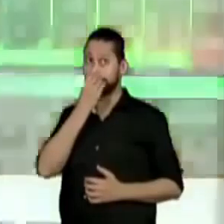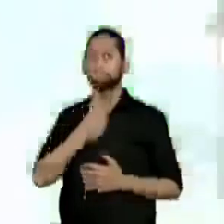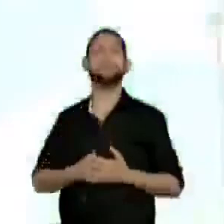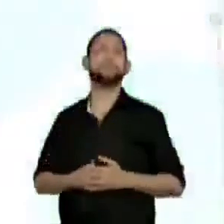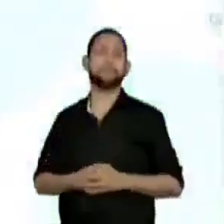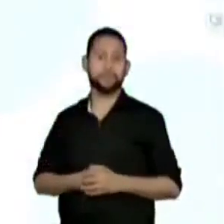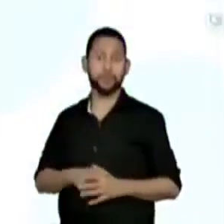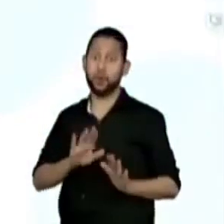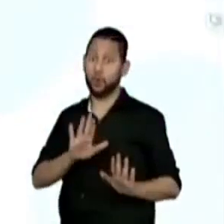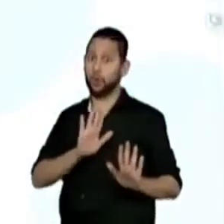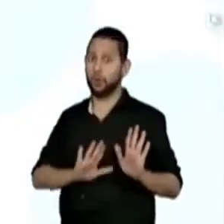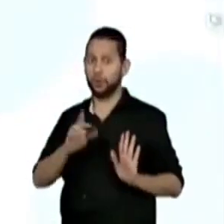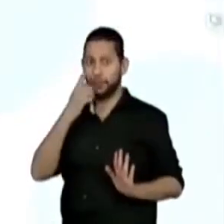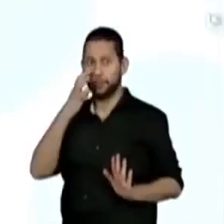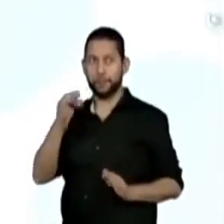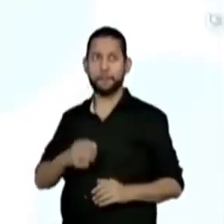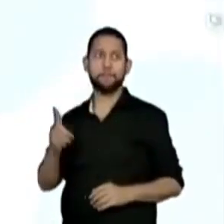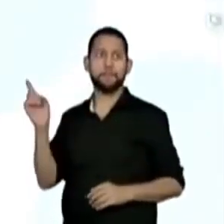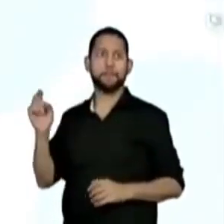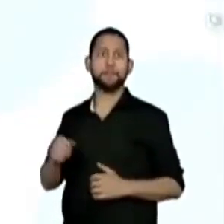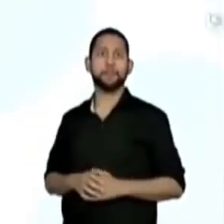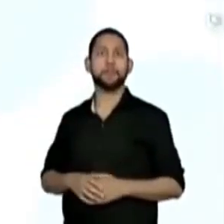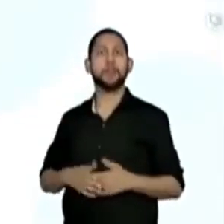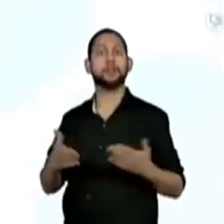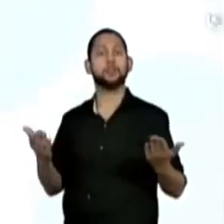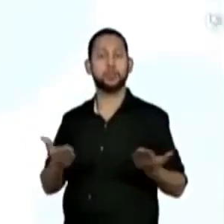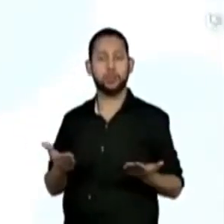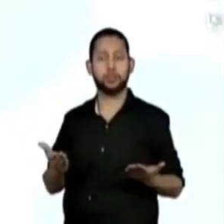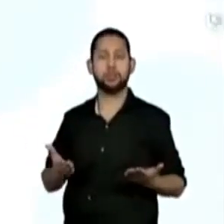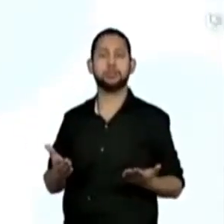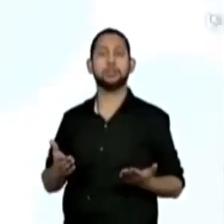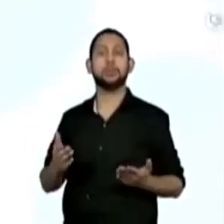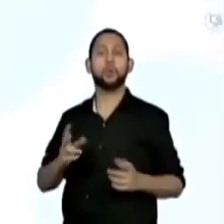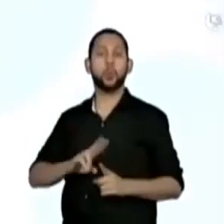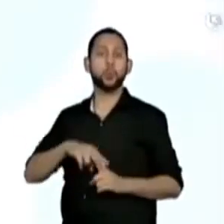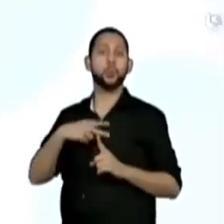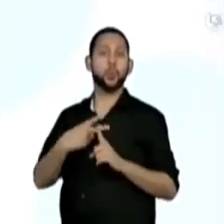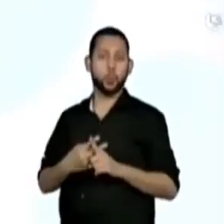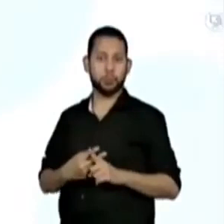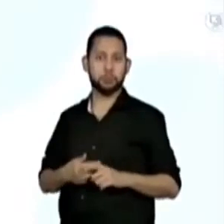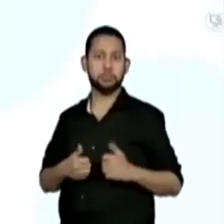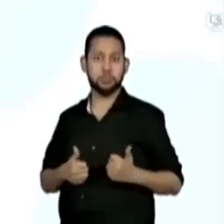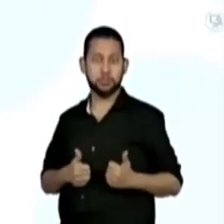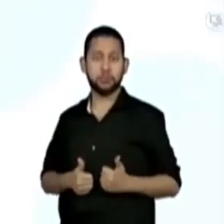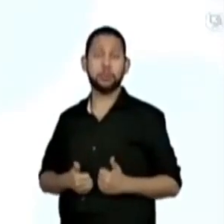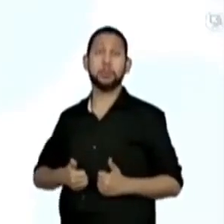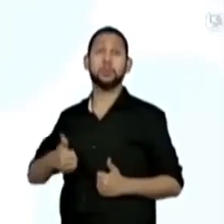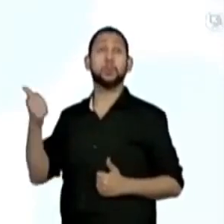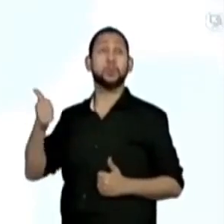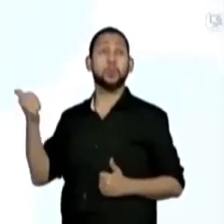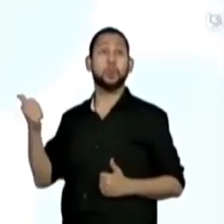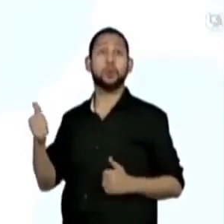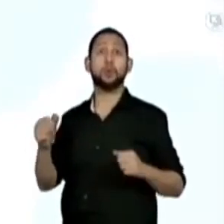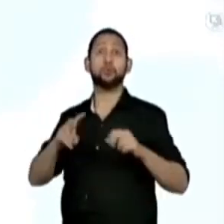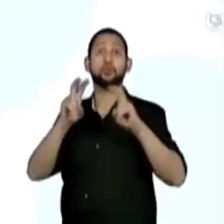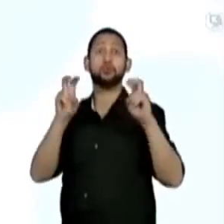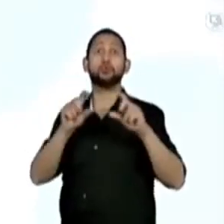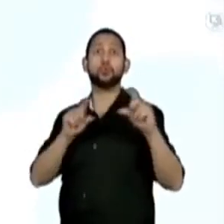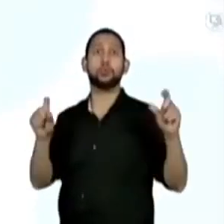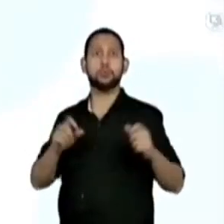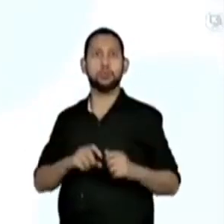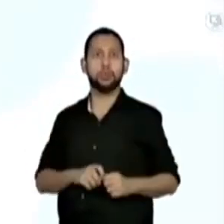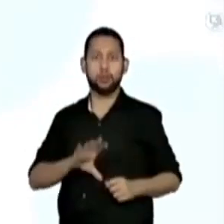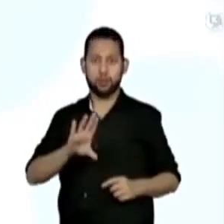Ah, peraí. Professora, até agora a gente estava no dobro, né? Mas agora, olha o título desse slide,